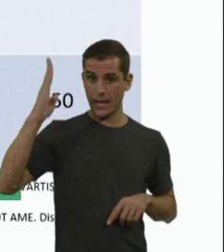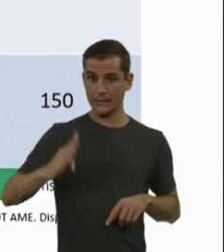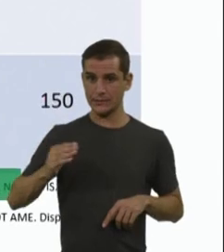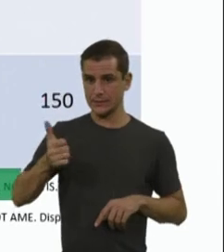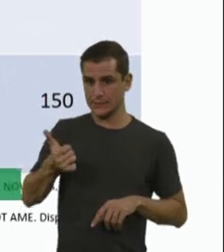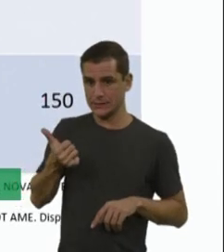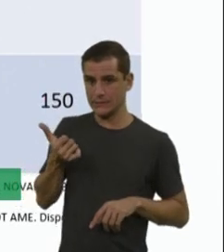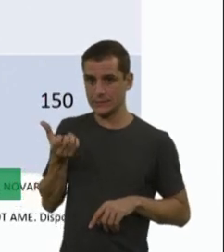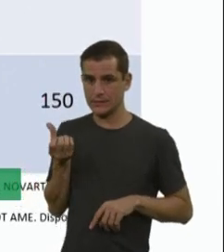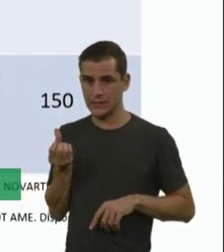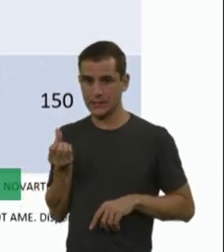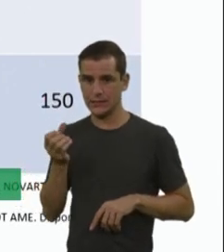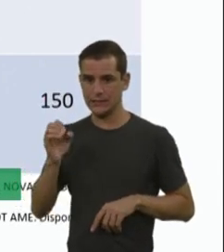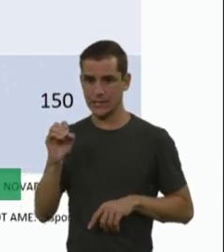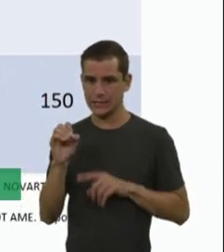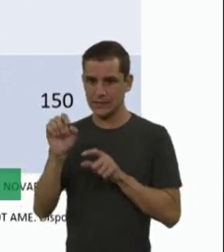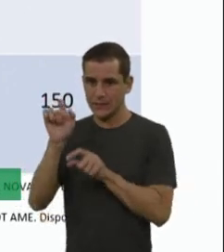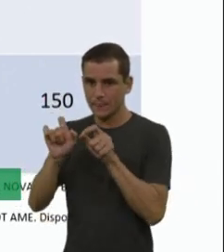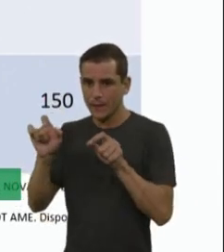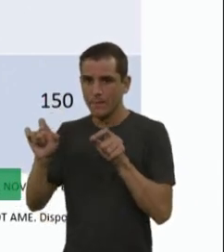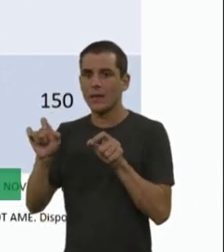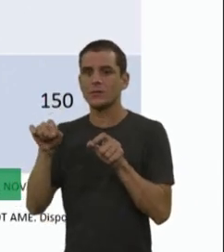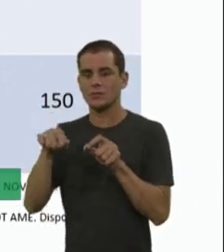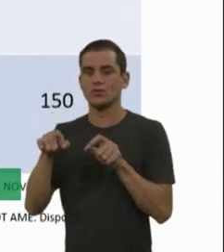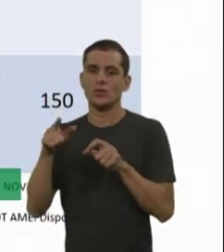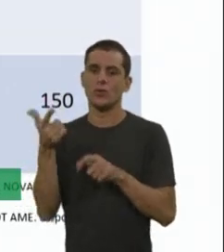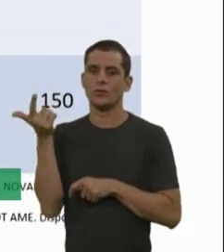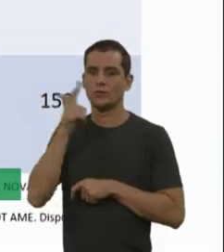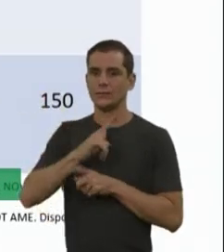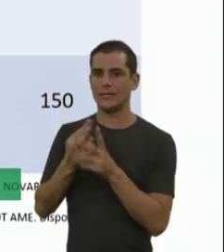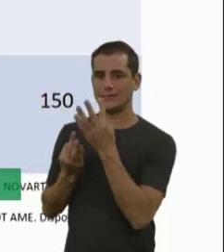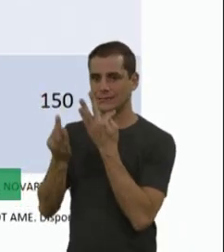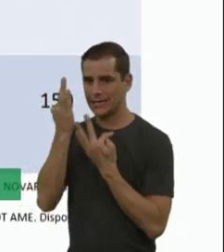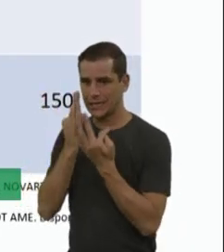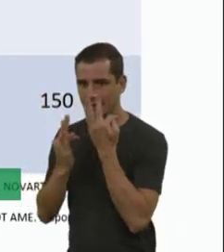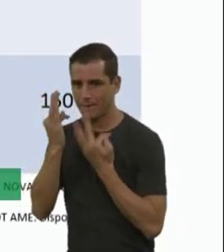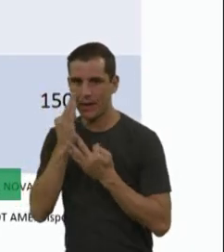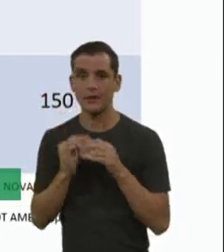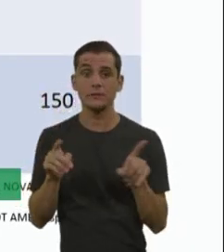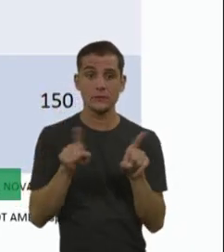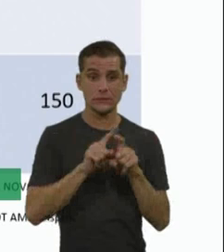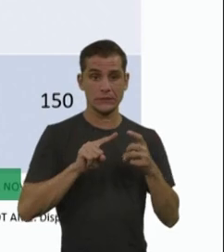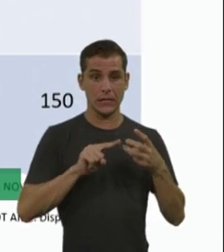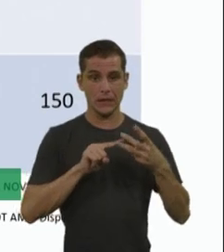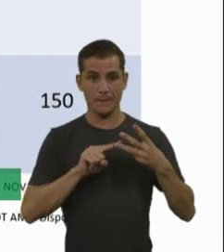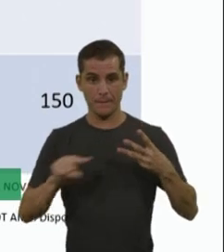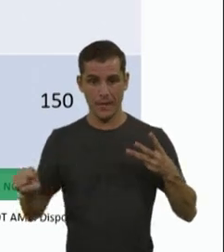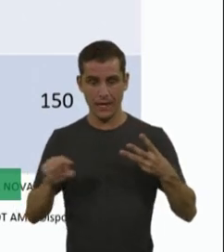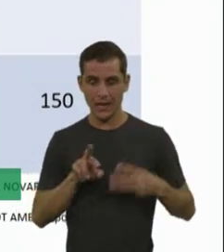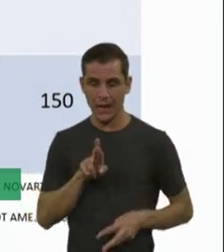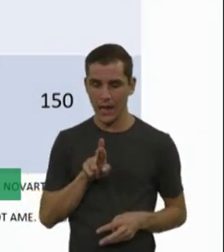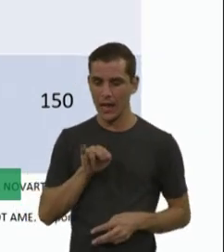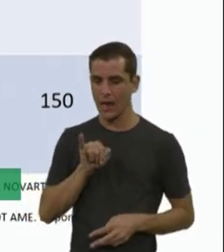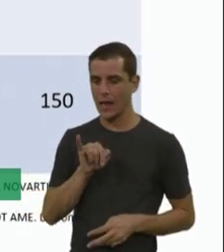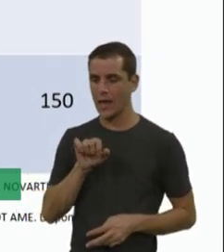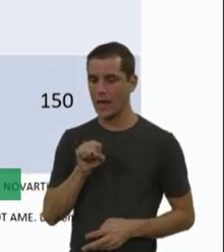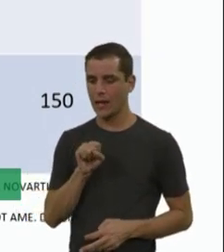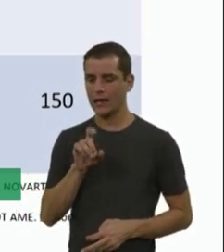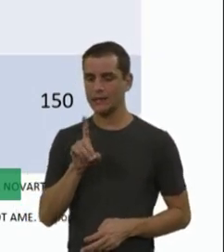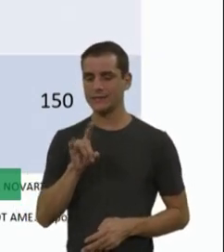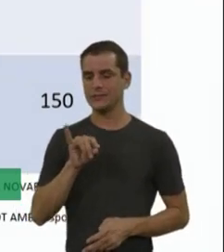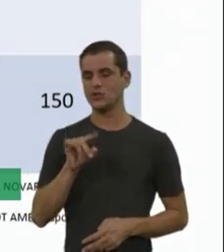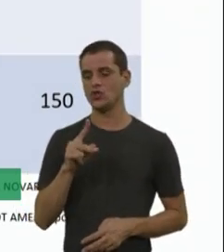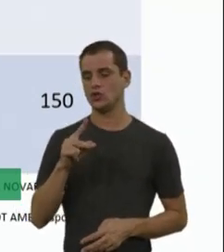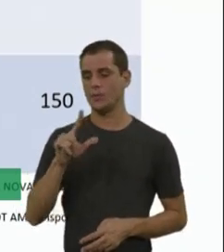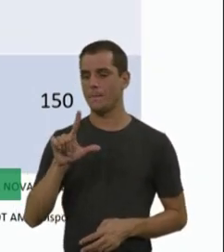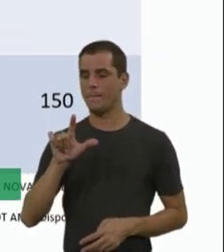terapia gênica. E nós temos o RIS de Plan, né, que foi aprovado também em 2020 para todos os tipos de AME. Por